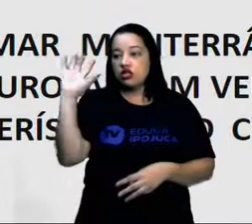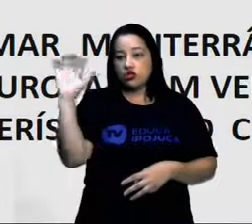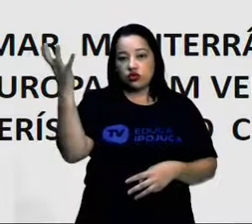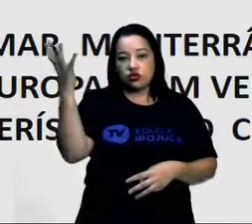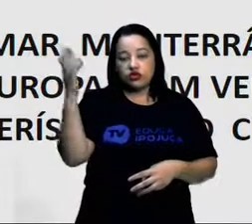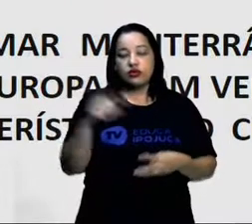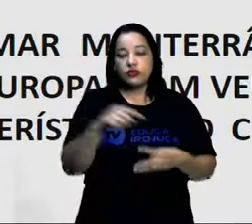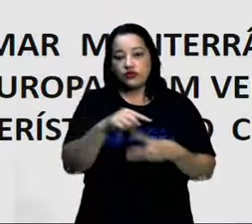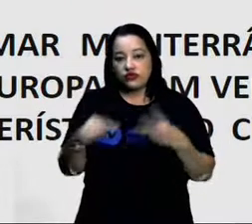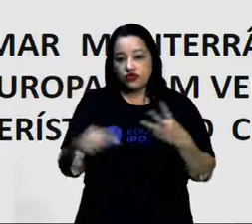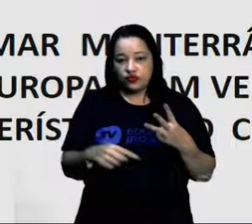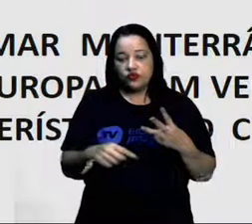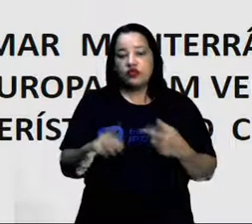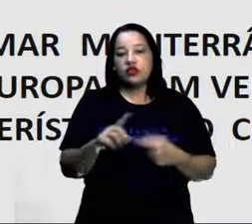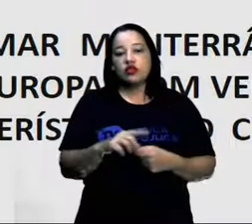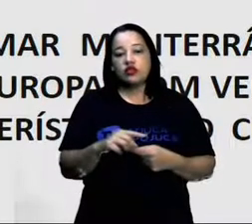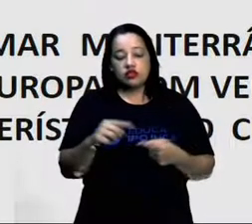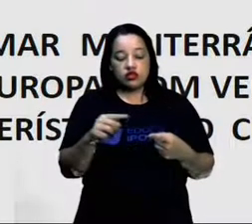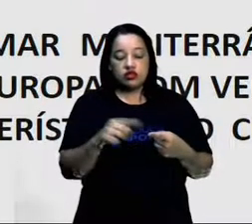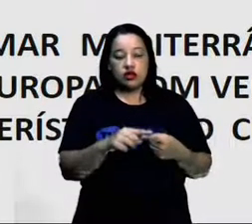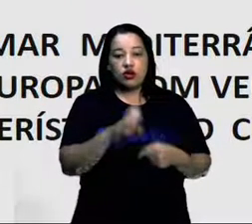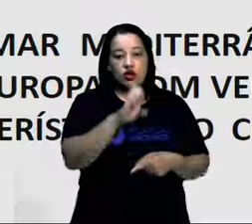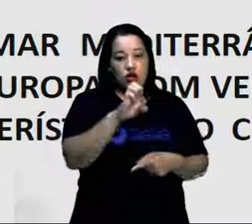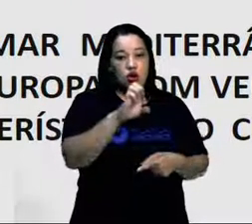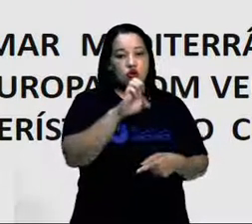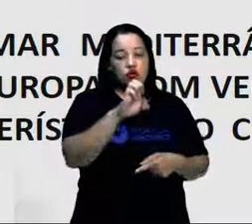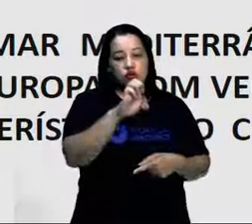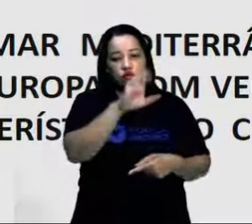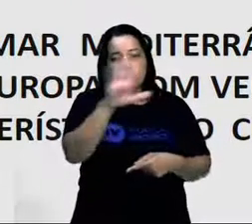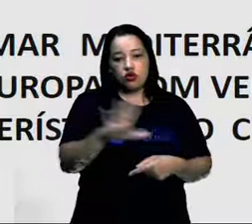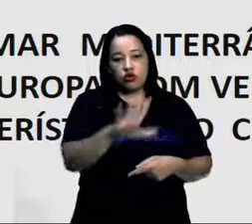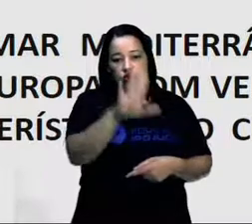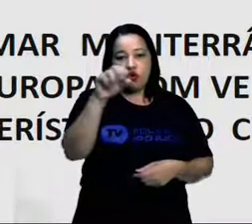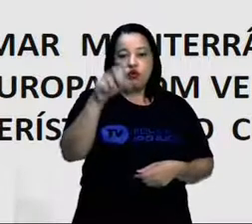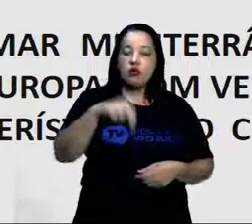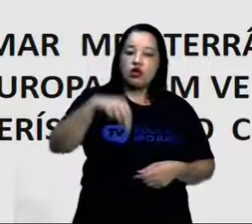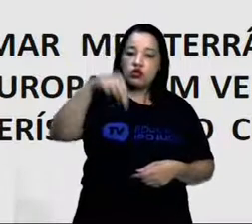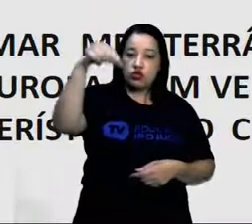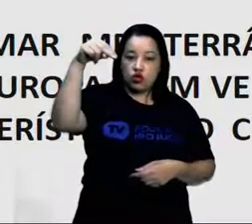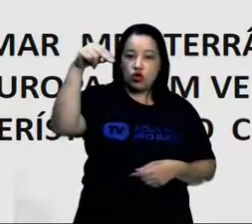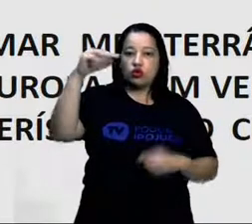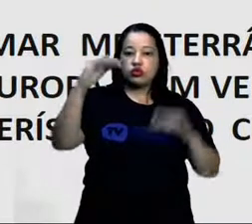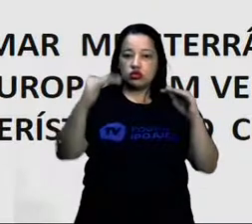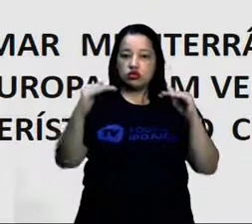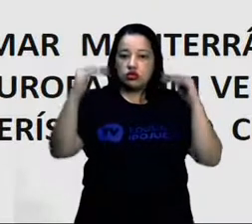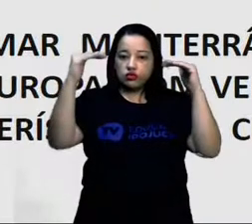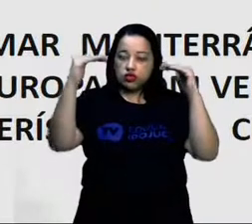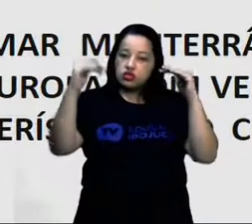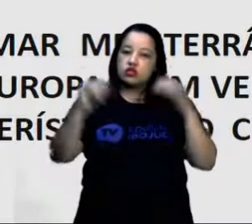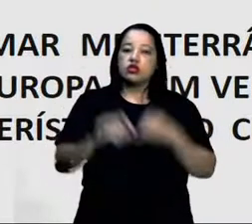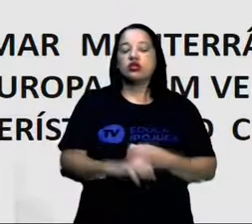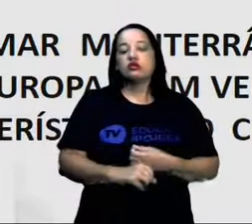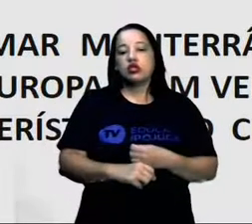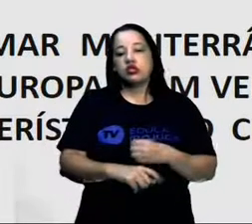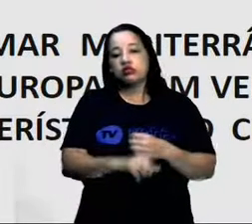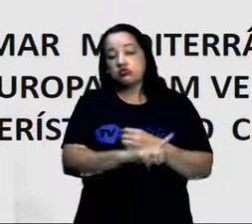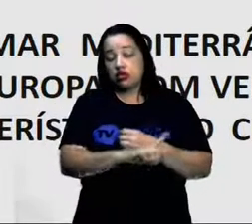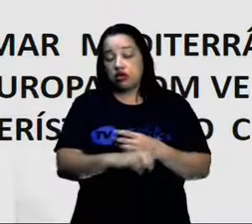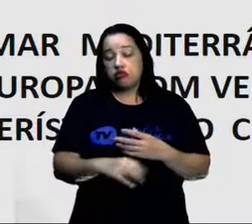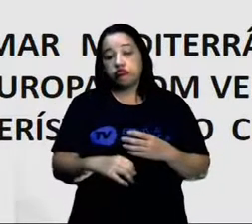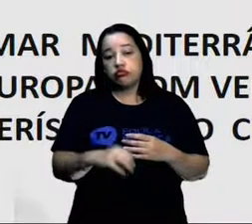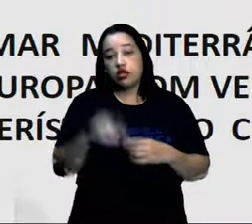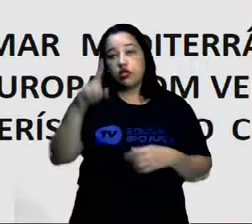definidas. A Europa do Norte, nas latitudes superiores a 60 graus norte,